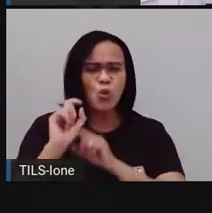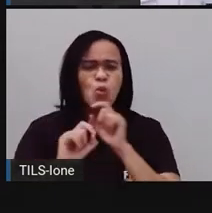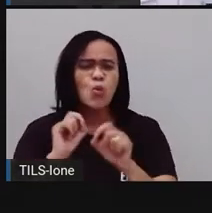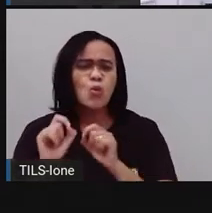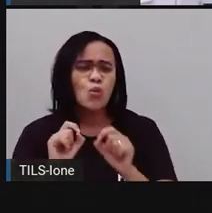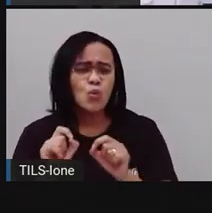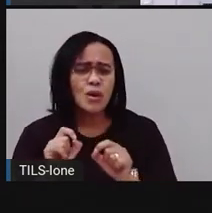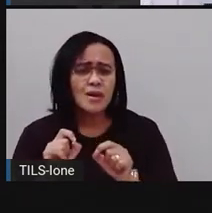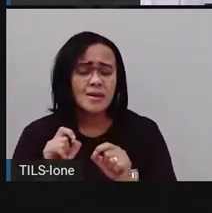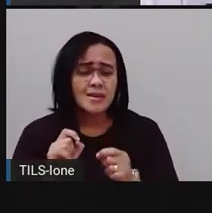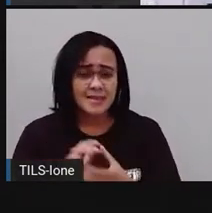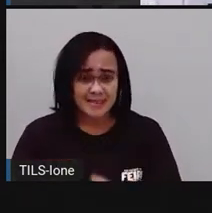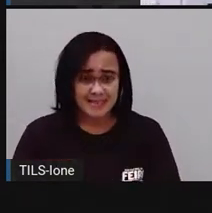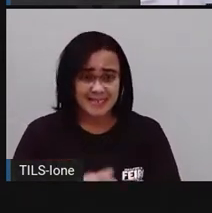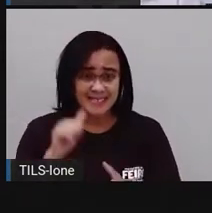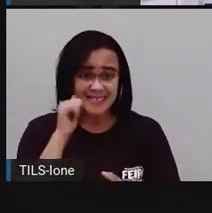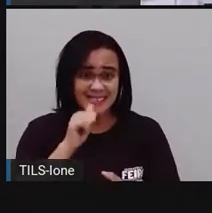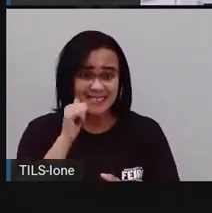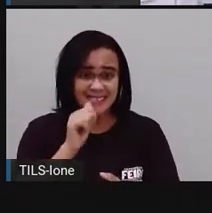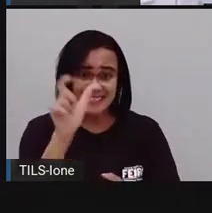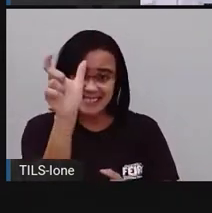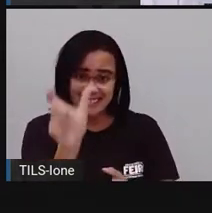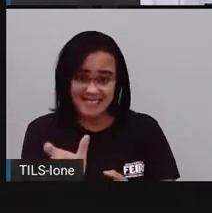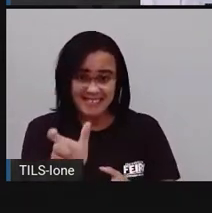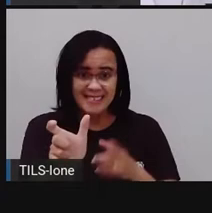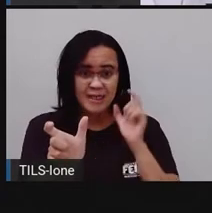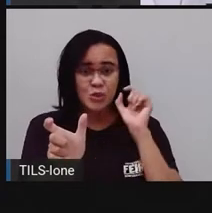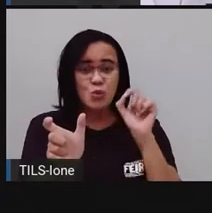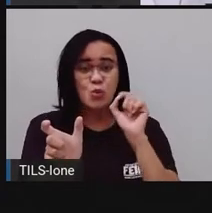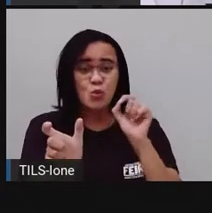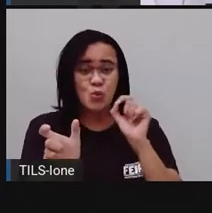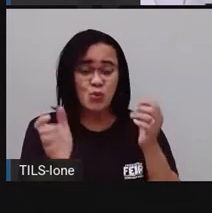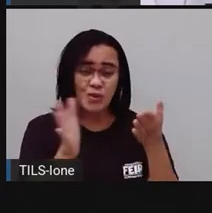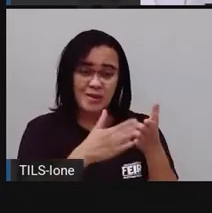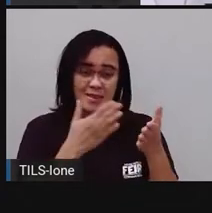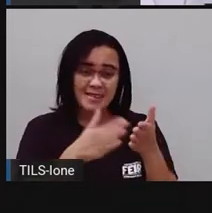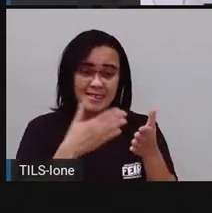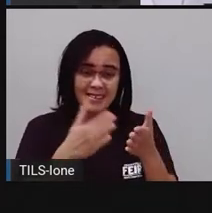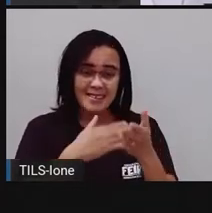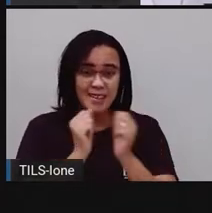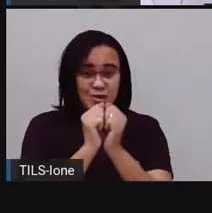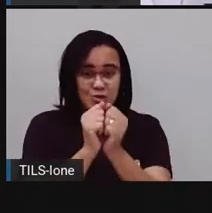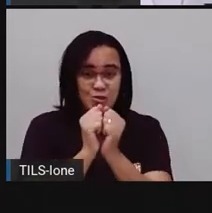O é que essa personagem que está na capa do livro está segurando?